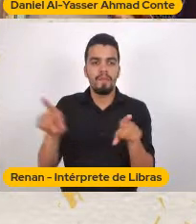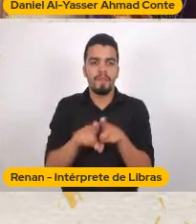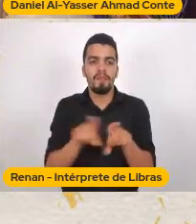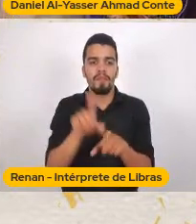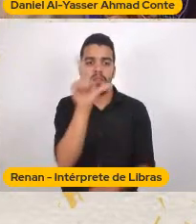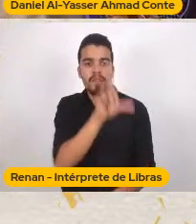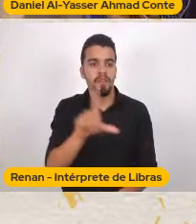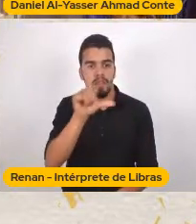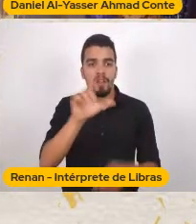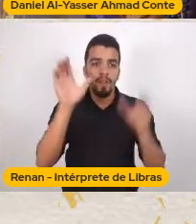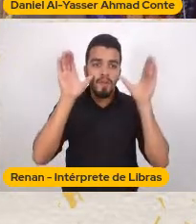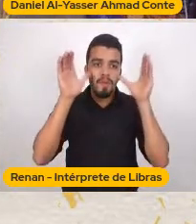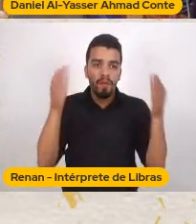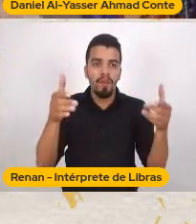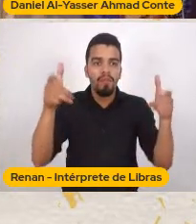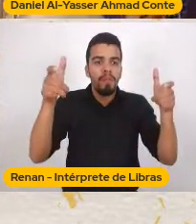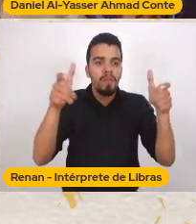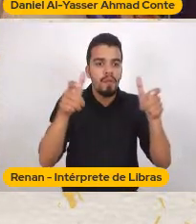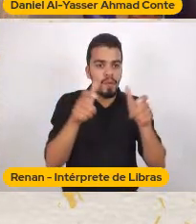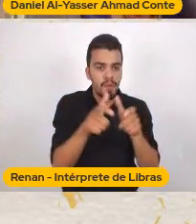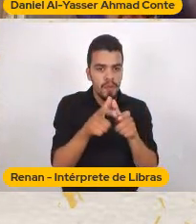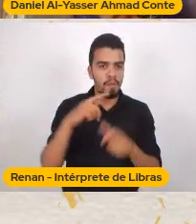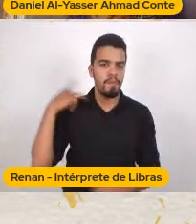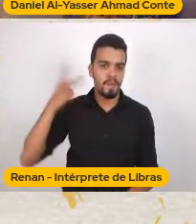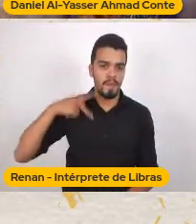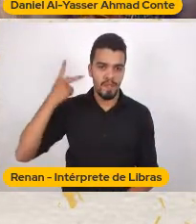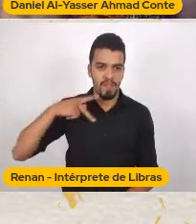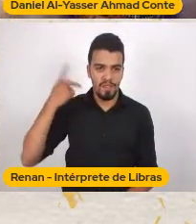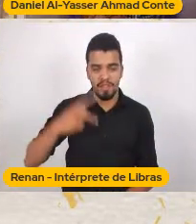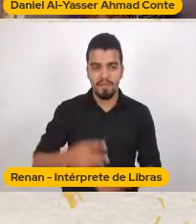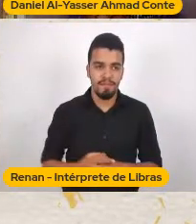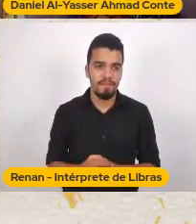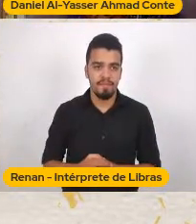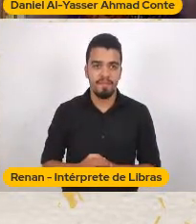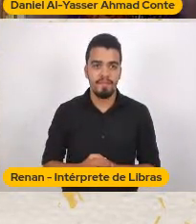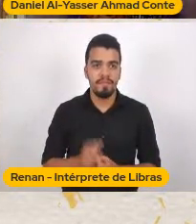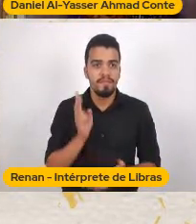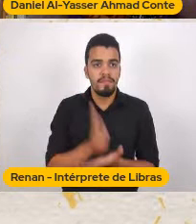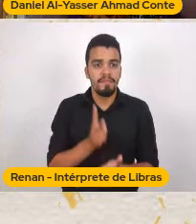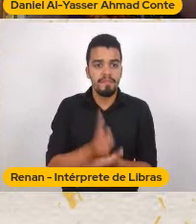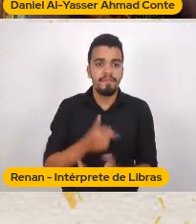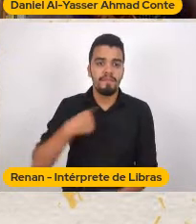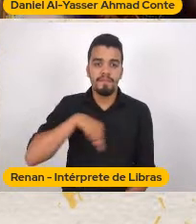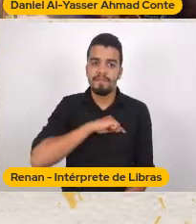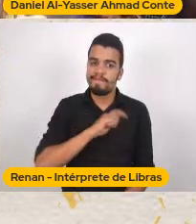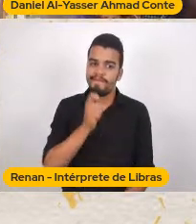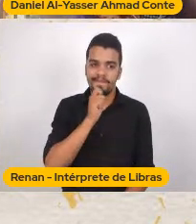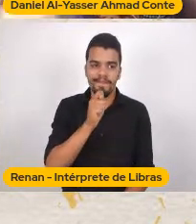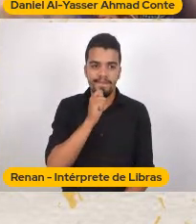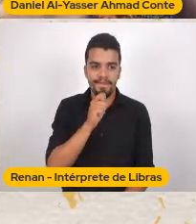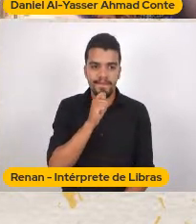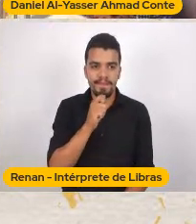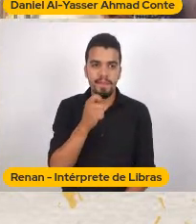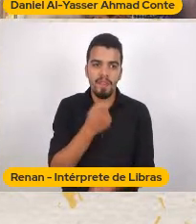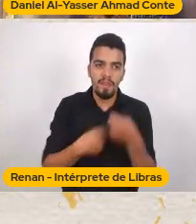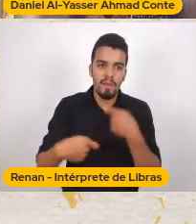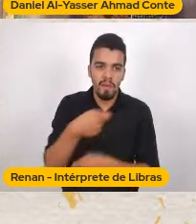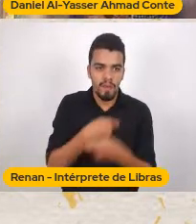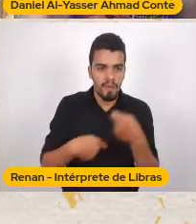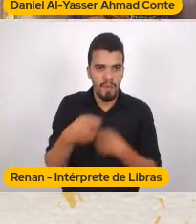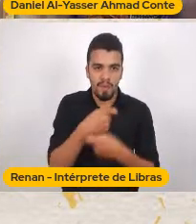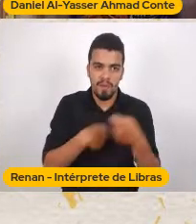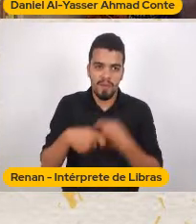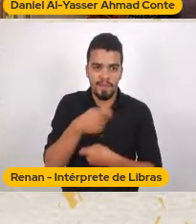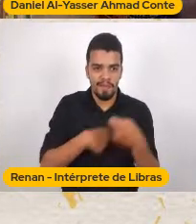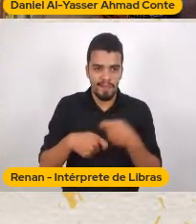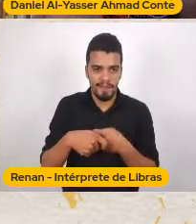Embora nós nos Embatemos ainda Com operações Econômicas Que resistem A isso Pode passar